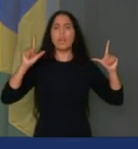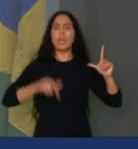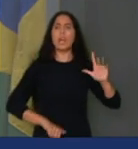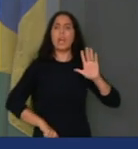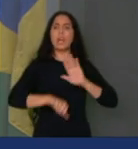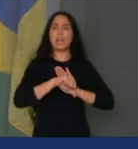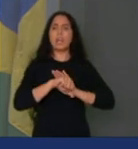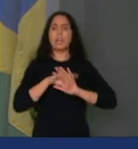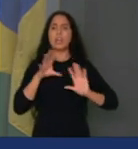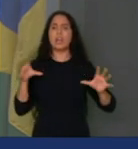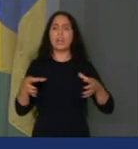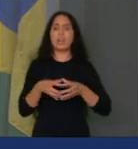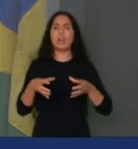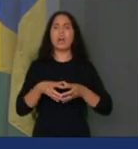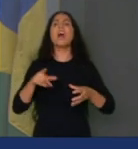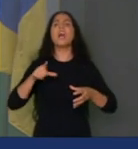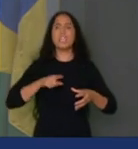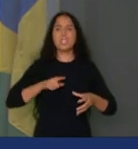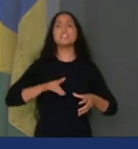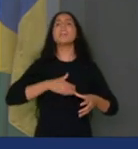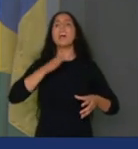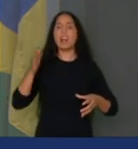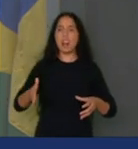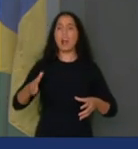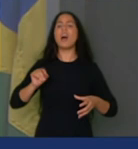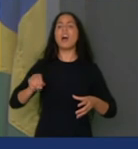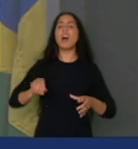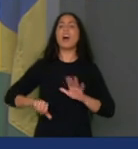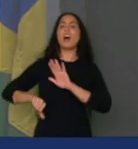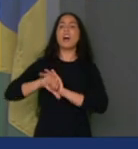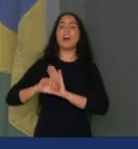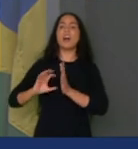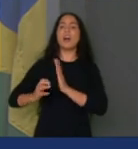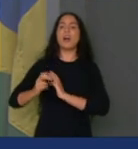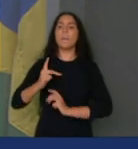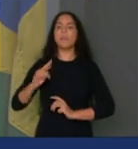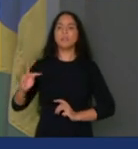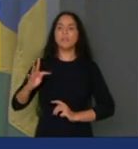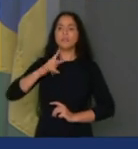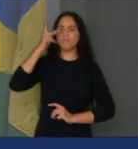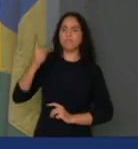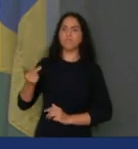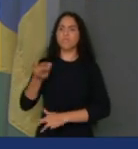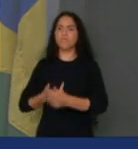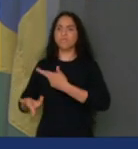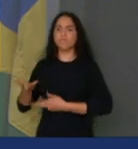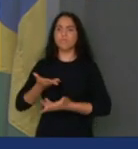que tem lado e tem partido, que é o Partido dos Trabalhadores, sua relação intrínseca com o crime organizado. Obrigado. Obrigado.